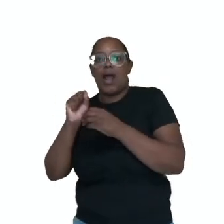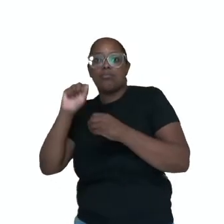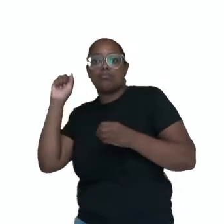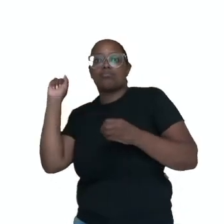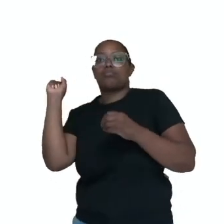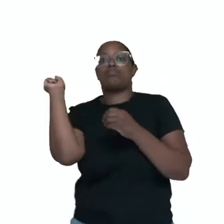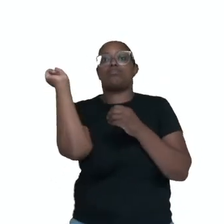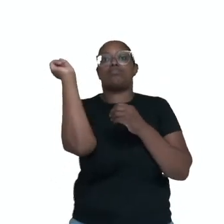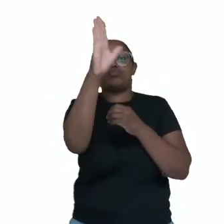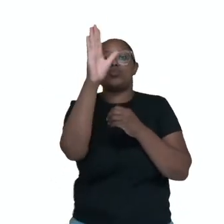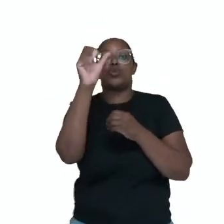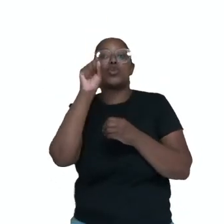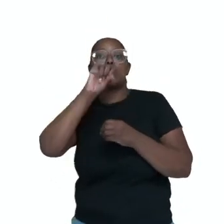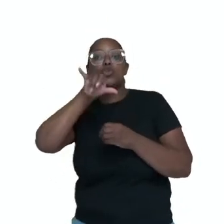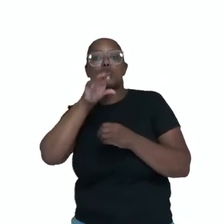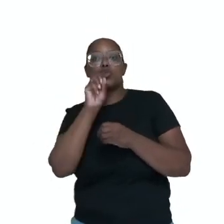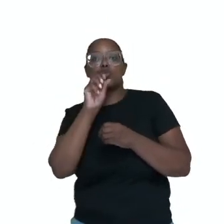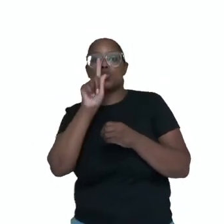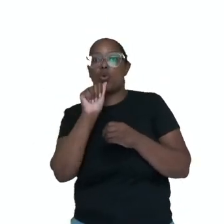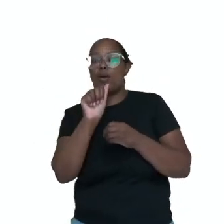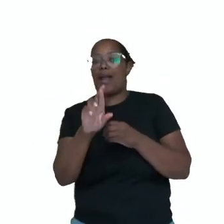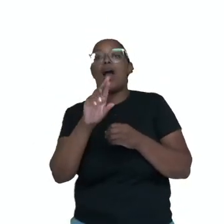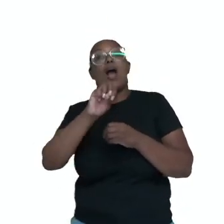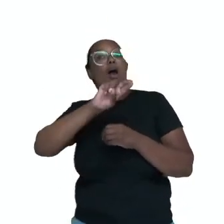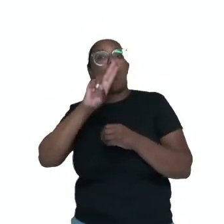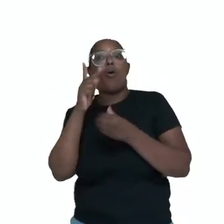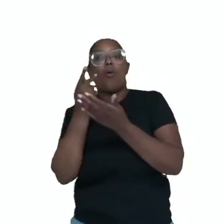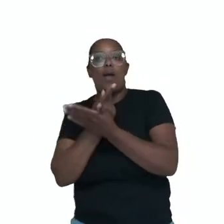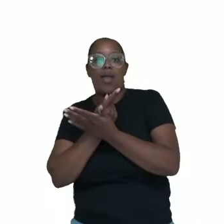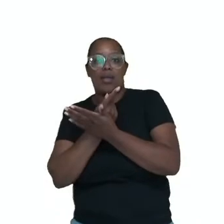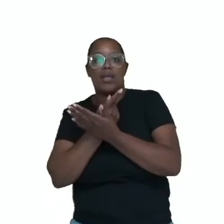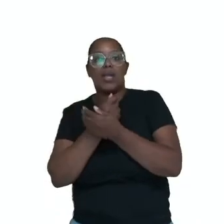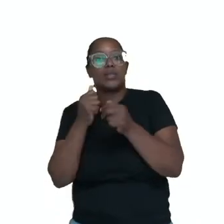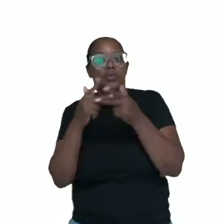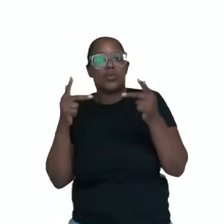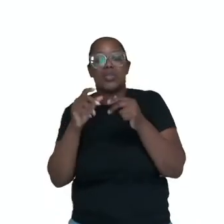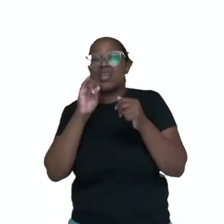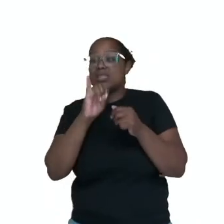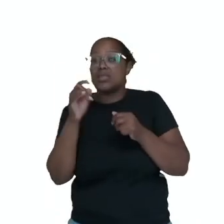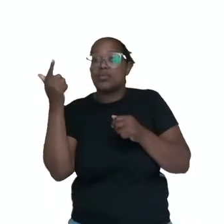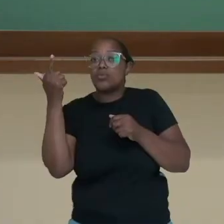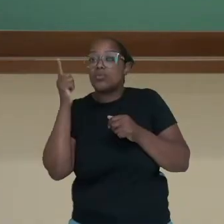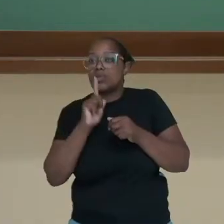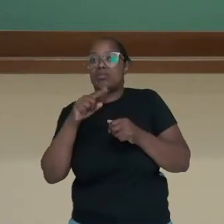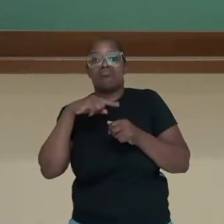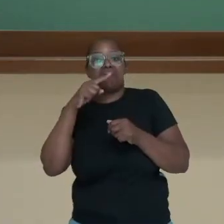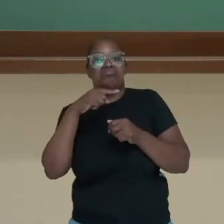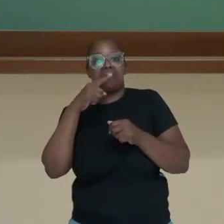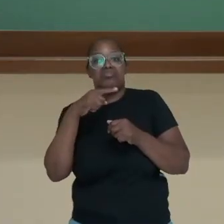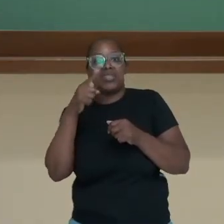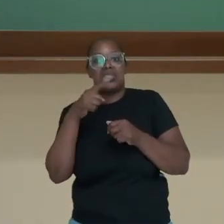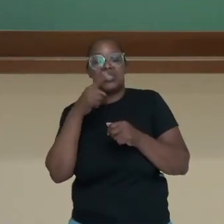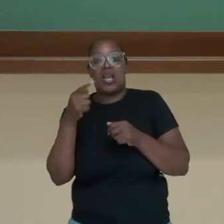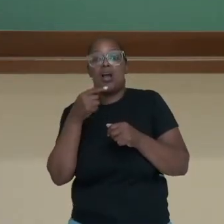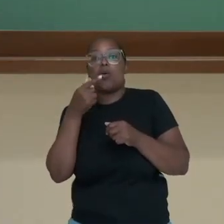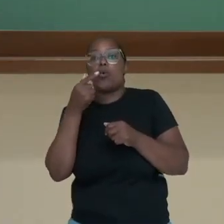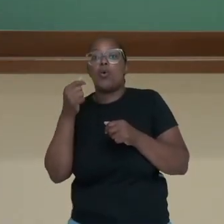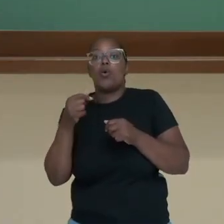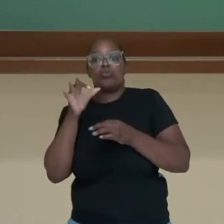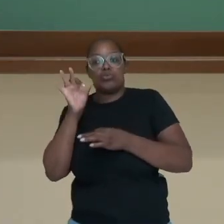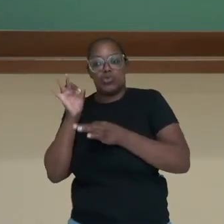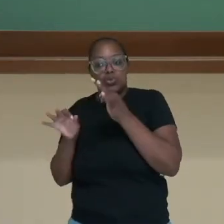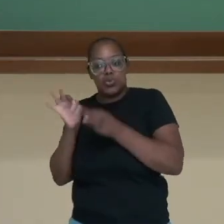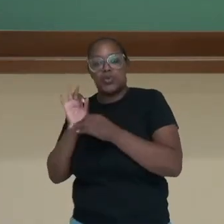adversário erre para que ele possa conquistar o ponto. Se não conseguir, o árbitro interrompe a